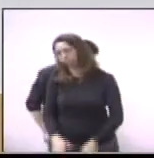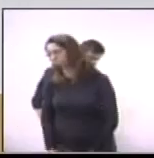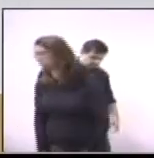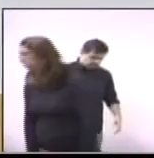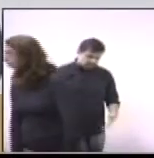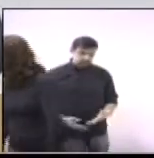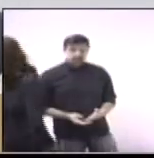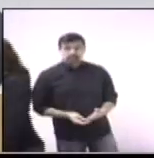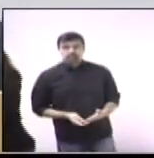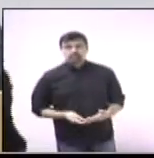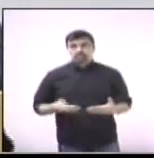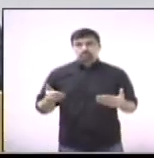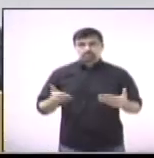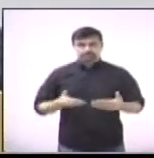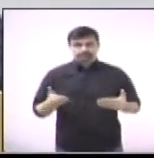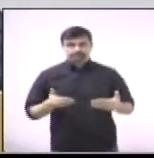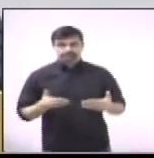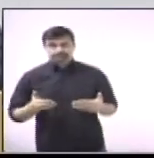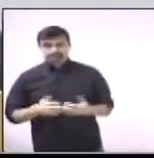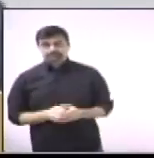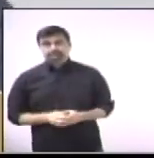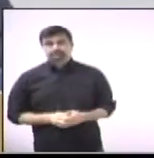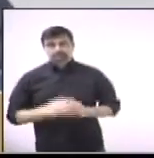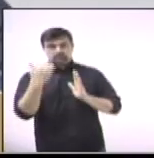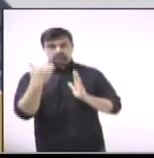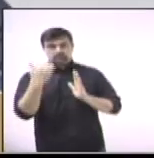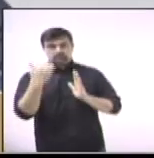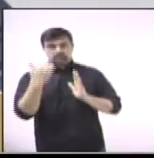Passaremos agora a segunda parte de ordem do dia.